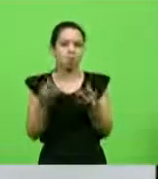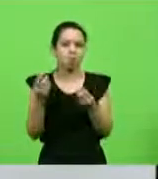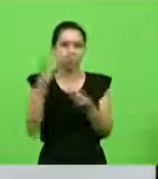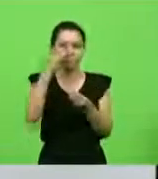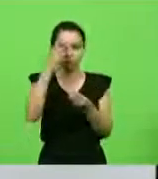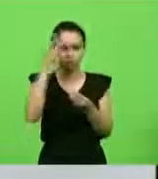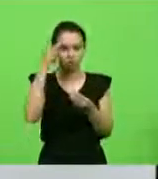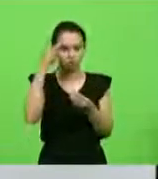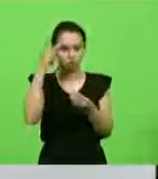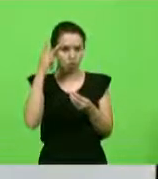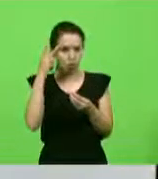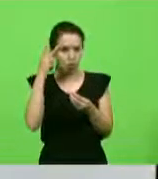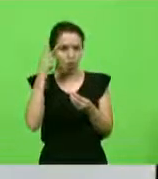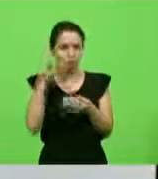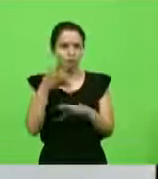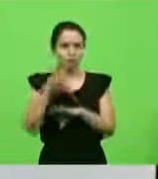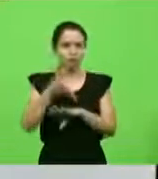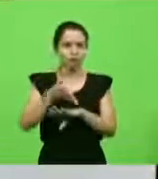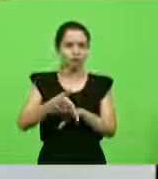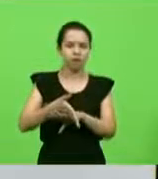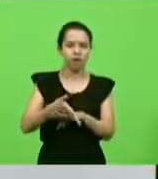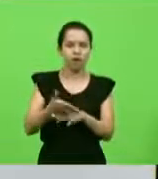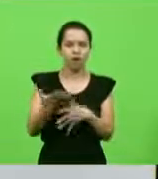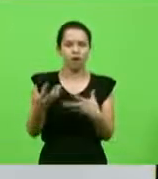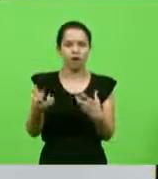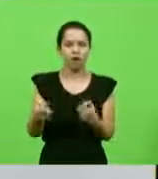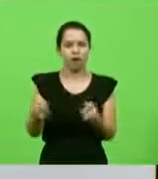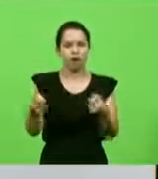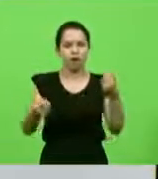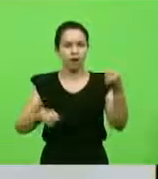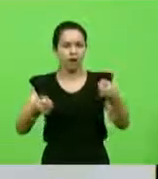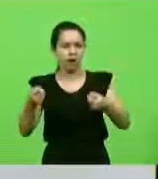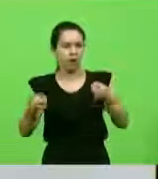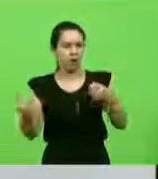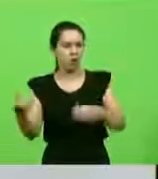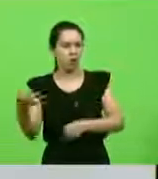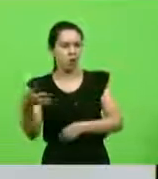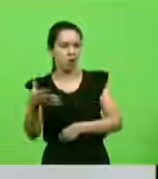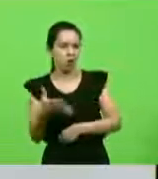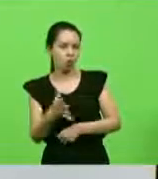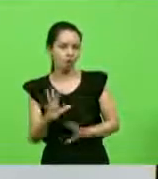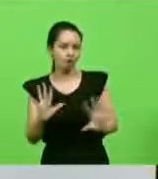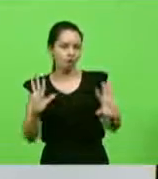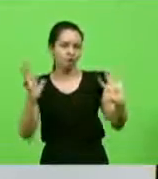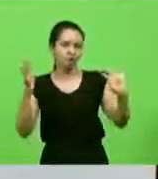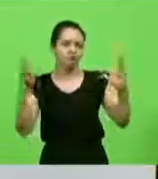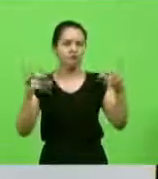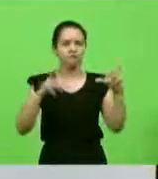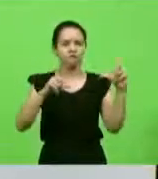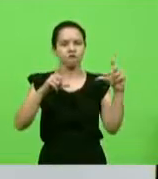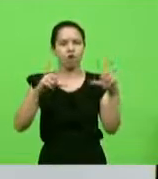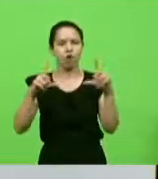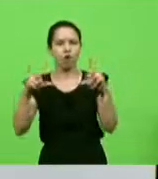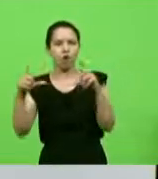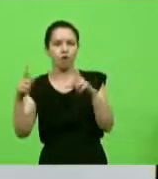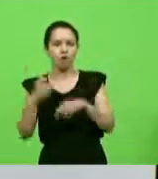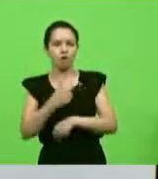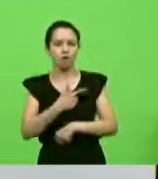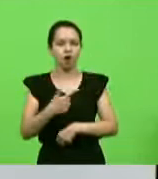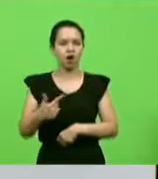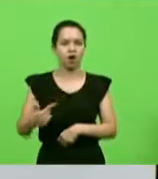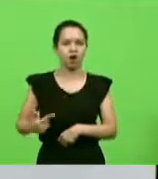e vieram para cá e fizeram a maior festa aqui na Assembleia Legislativa. Fizeram a fotinha lá, a governadora no ladinho do